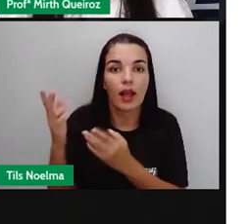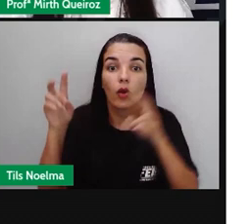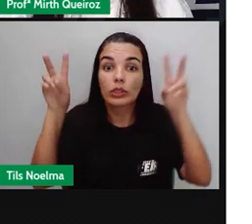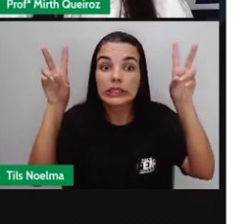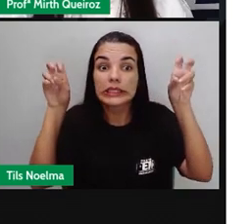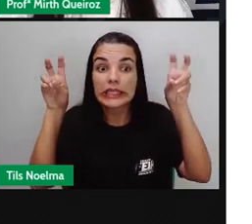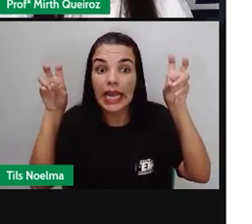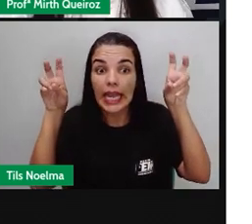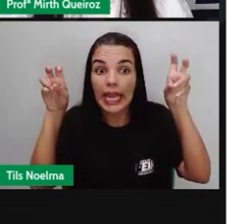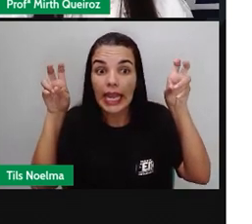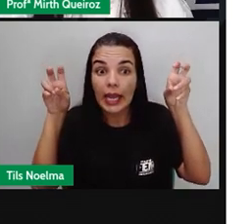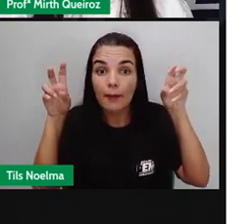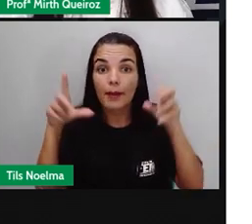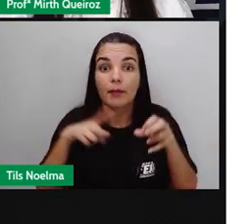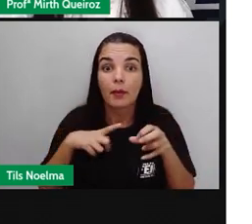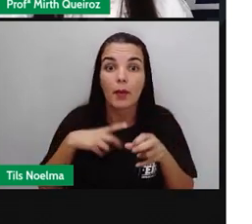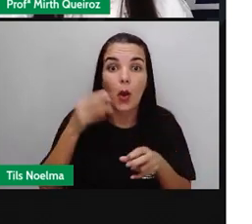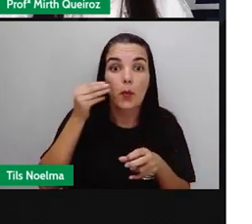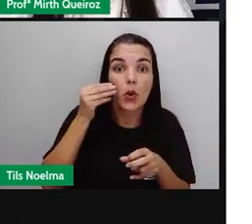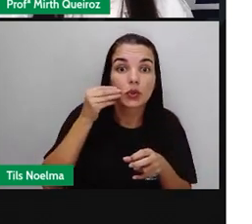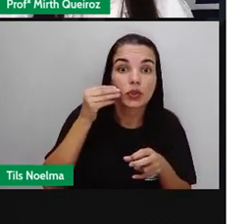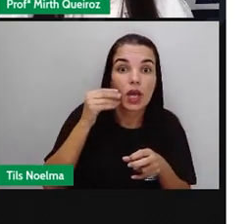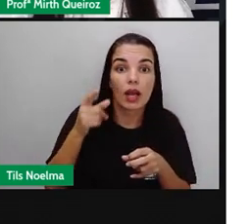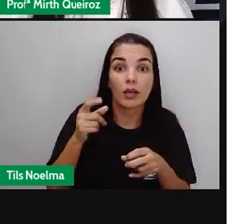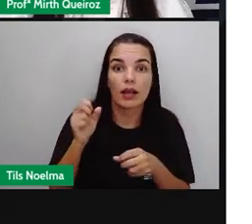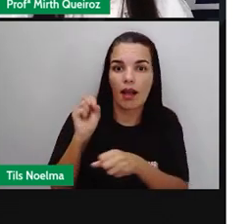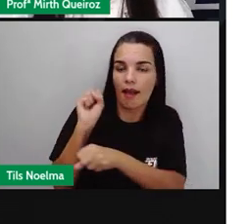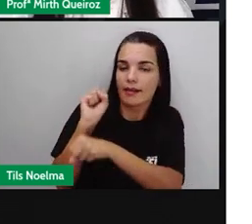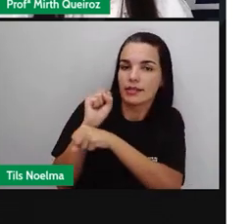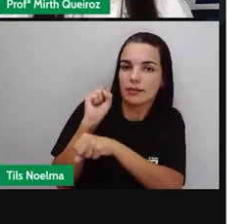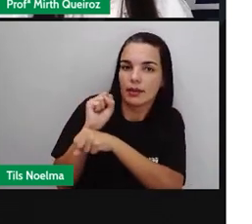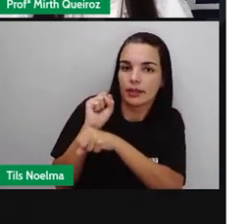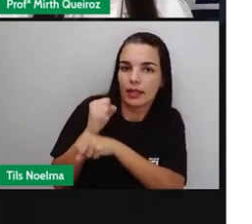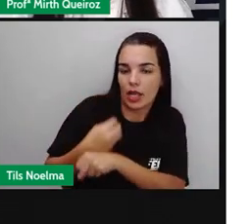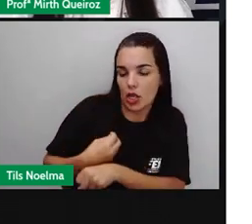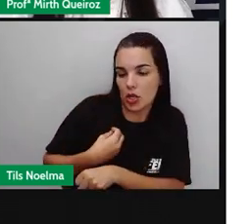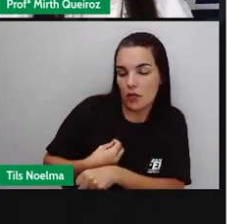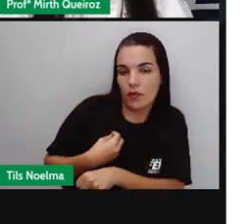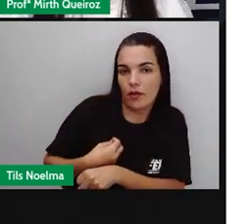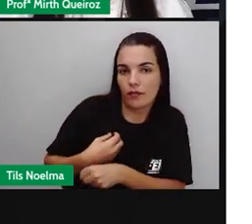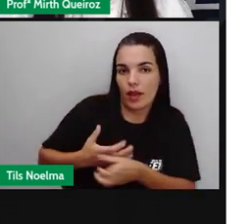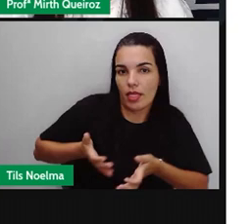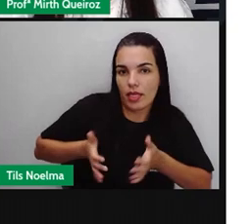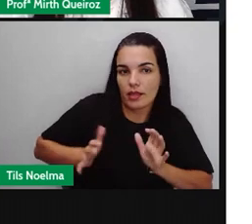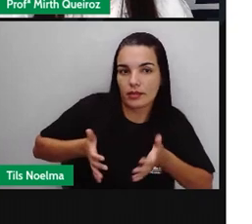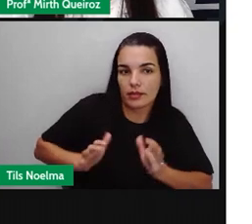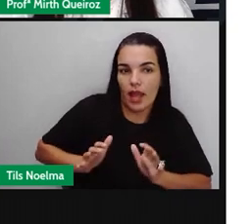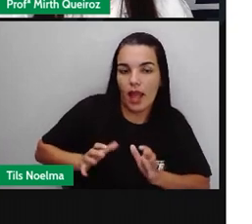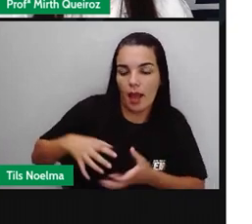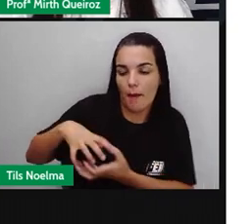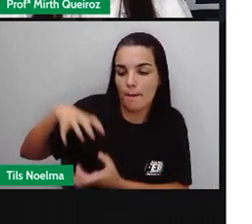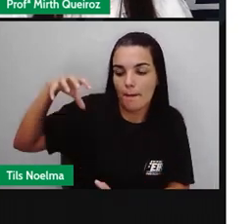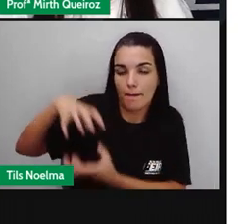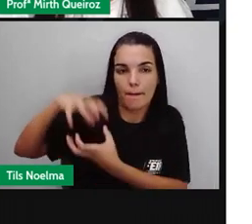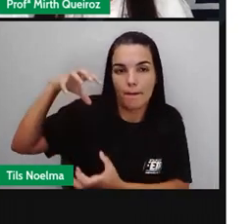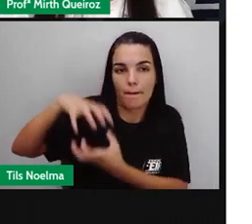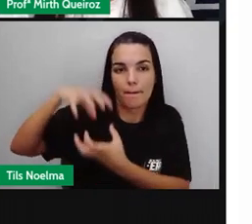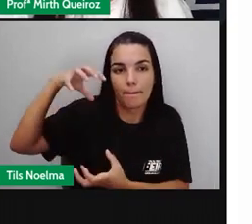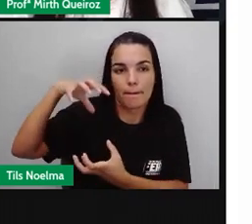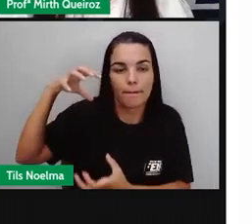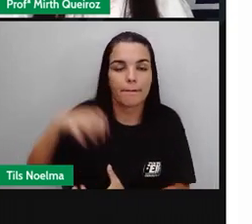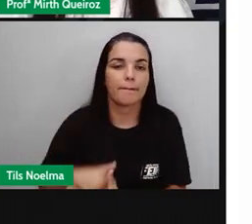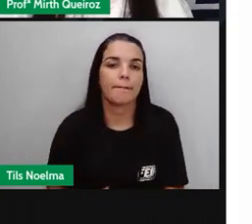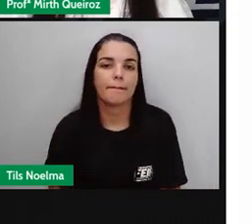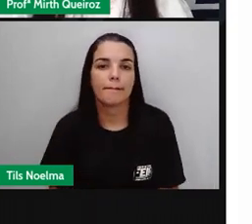temático. A gente tem aqui como exemplo esse mapa, né? Onde a fonte aí é o IBGE, o Instituto Brasileiro de Geografia e Estatística.